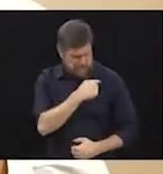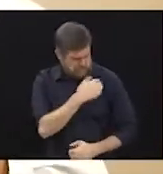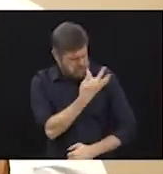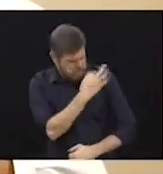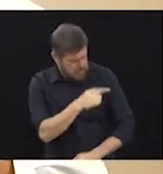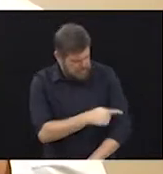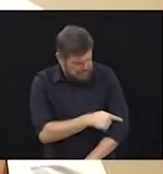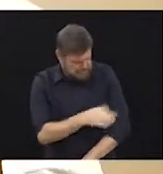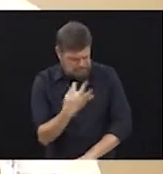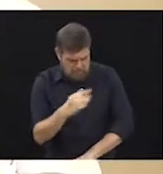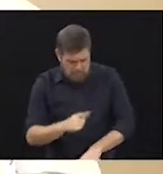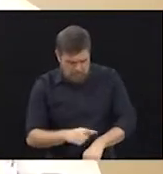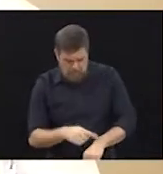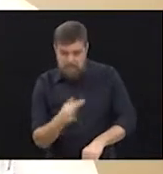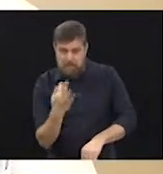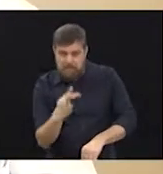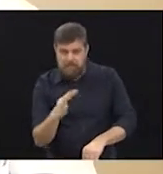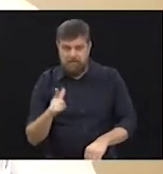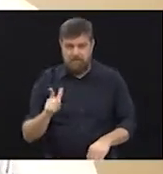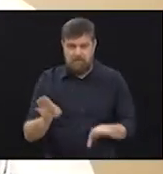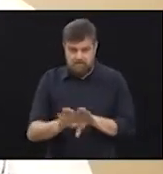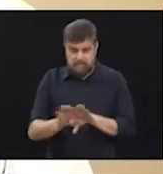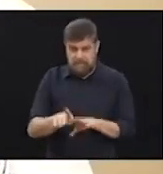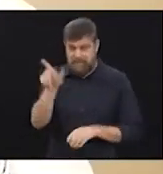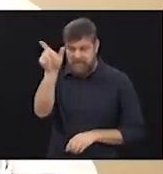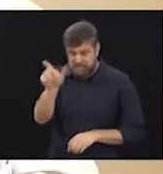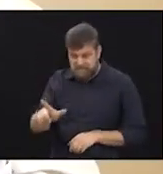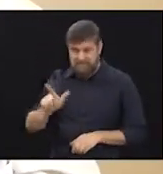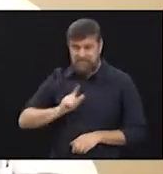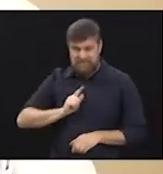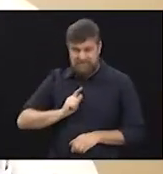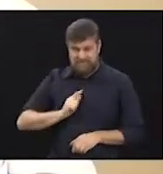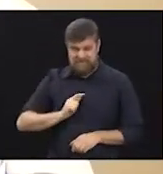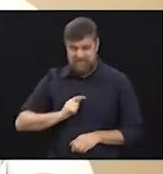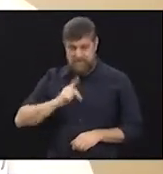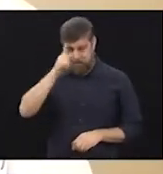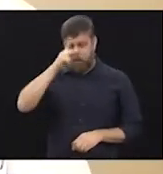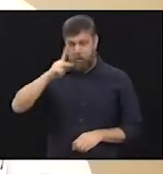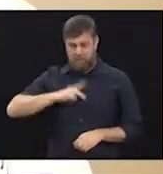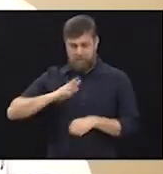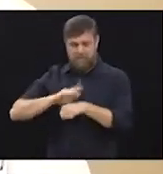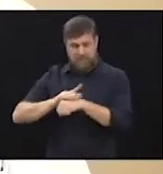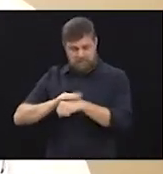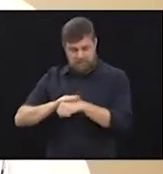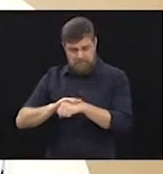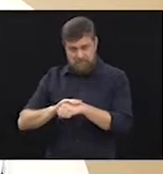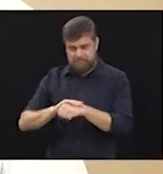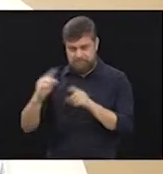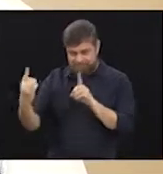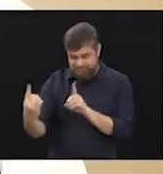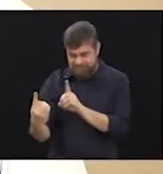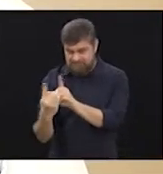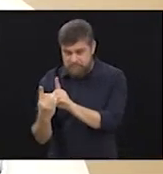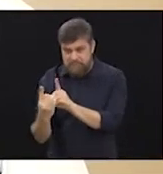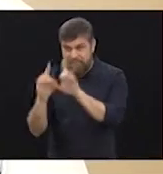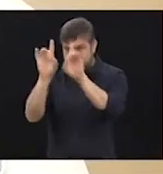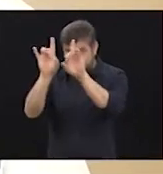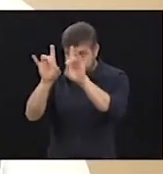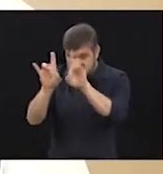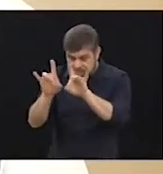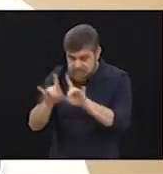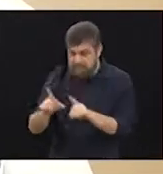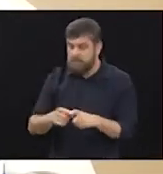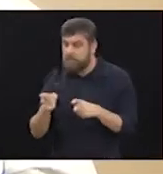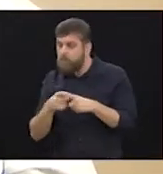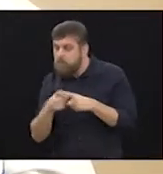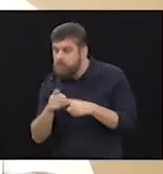tem como causa doença autoimune. Elas precisam realmente de um acompanhamento muito especial de perto,